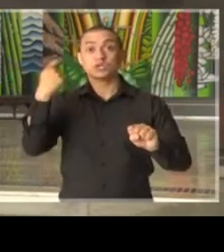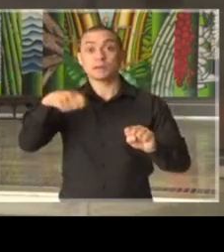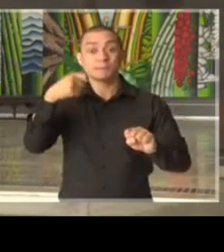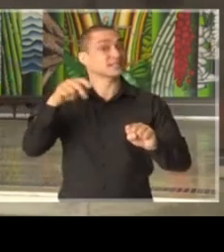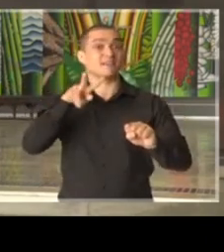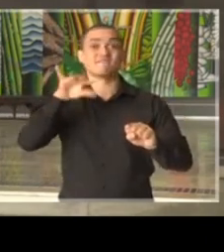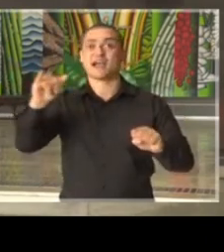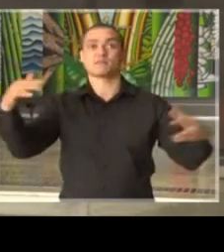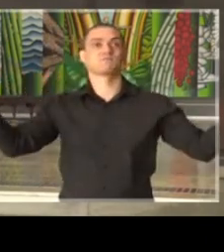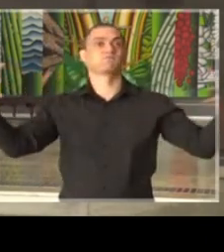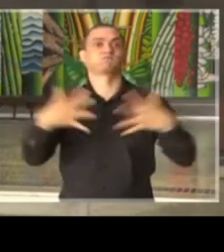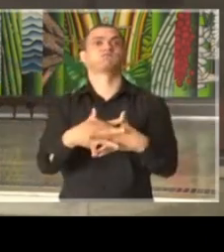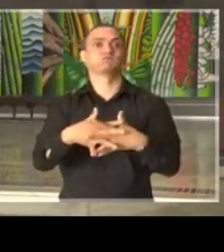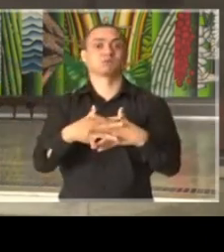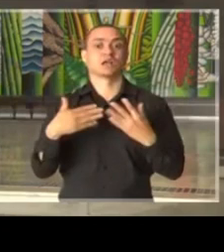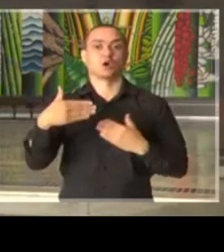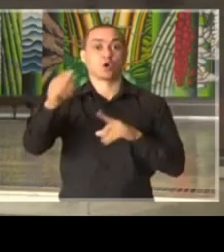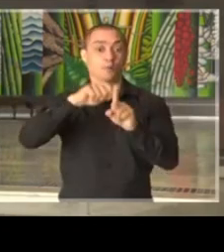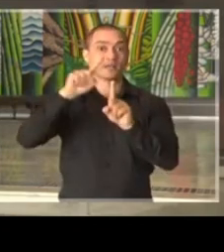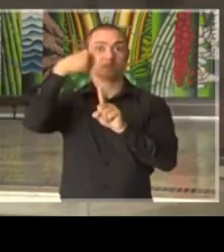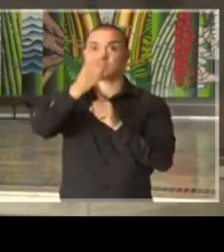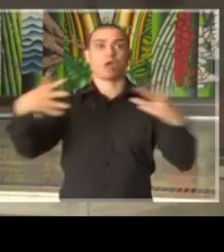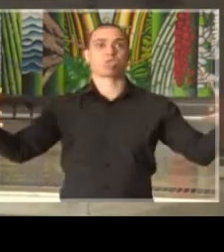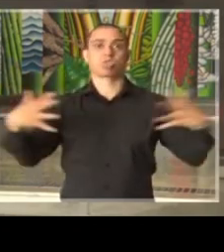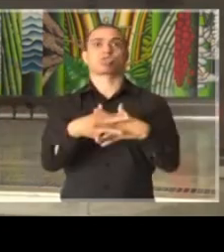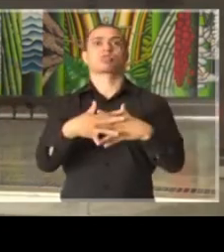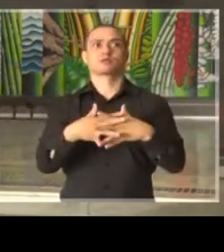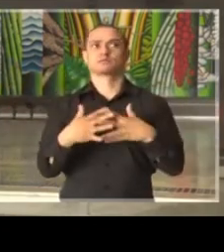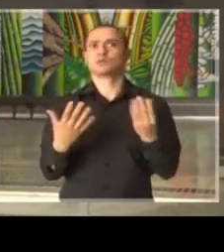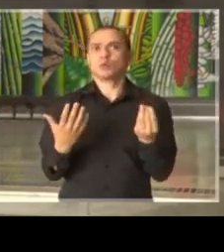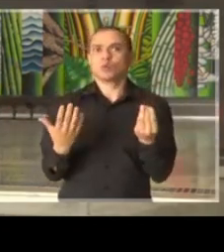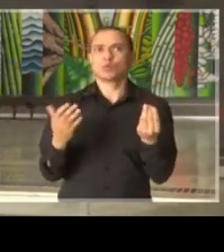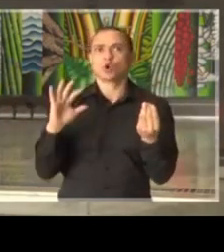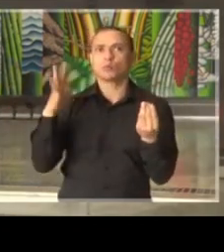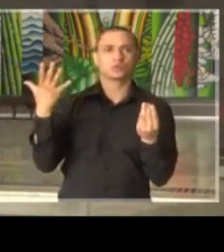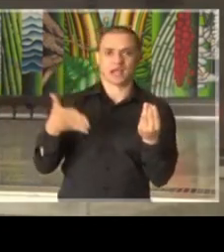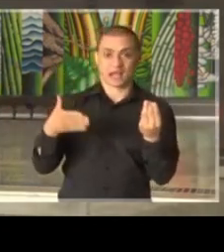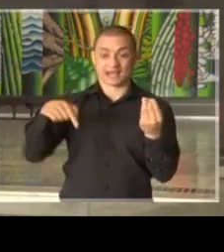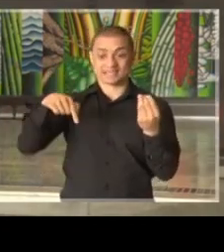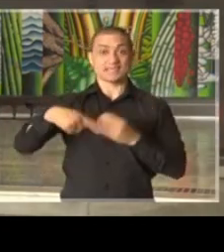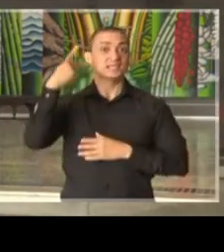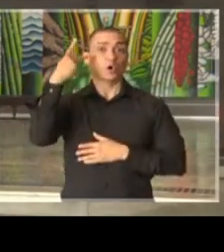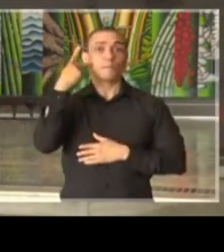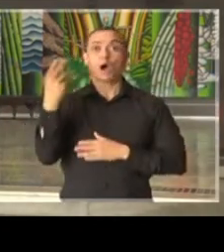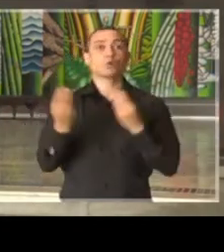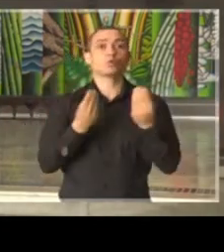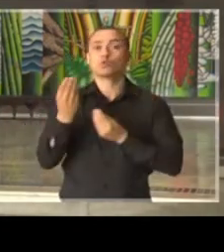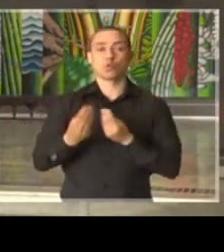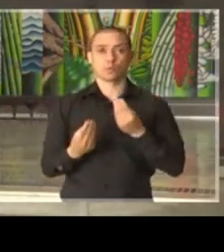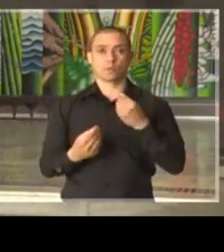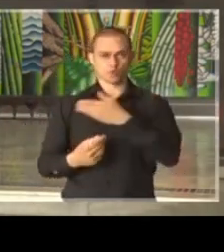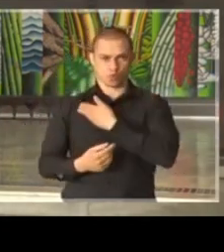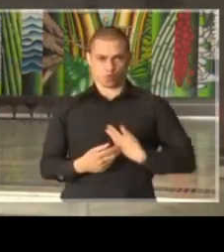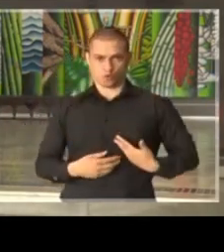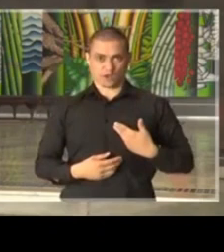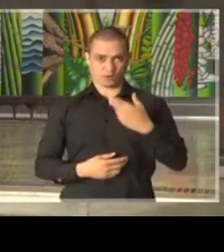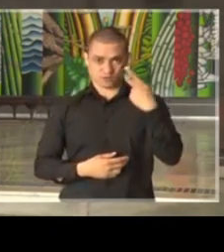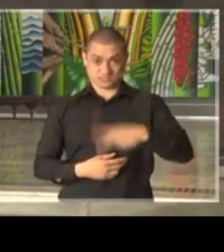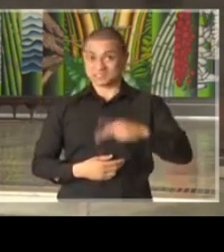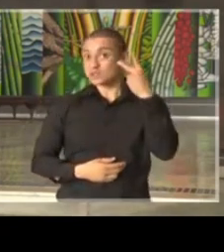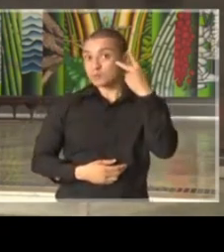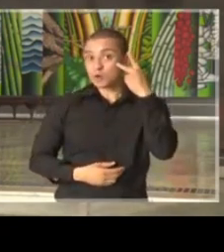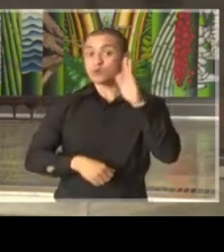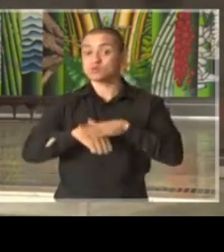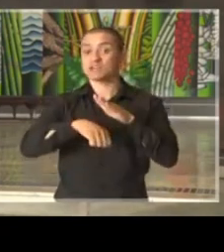colapso no próximo mês. Como que está a situação em São Paulo e o que o governo de São Paulo está